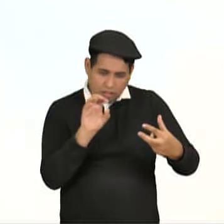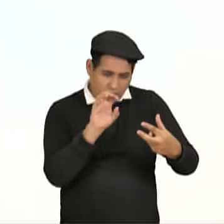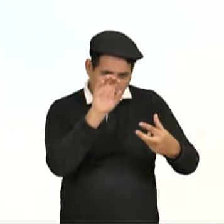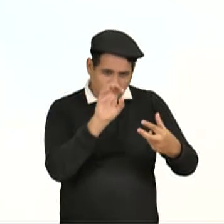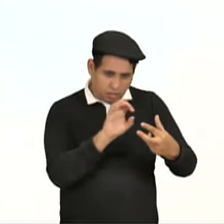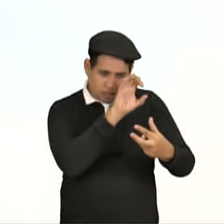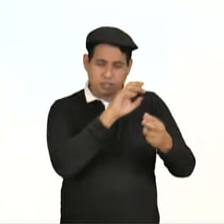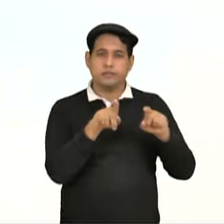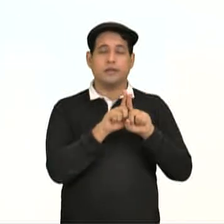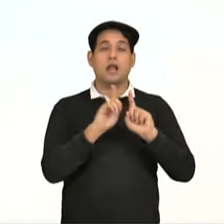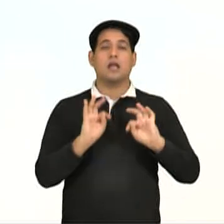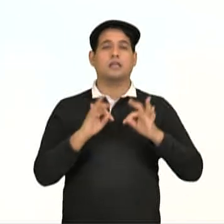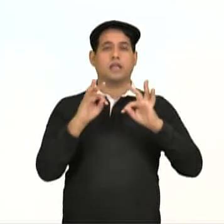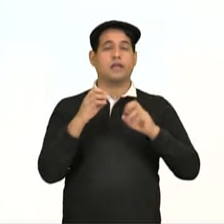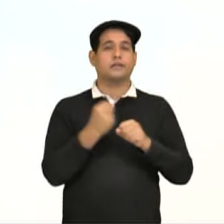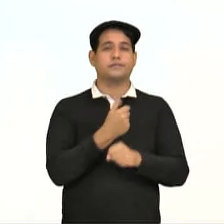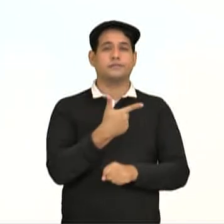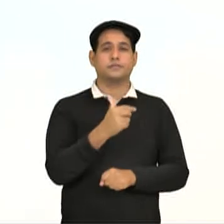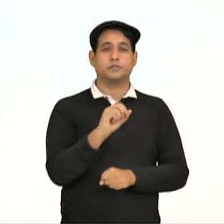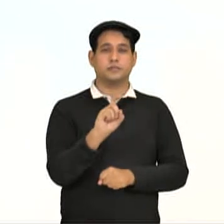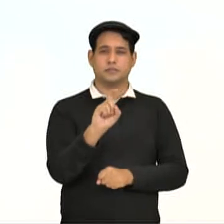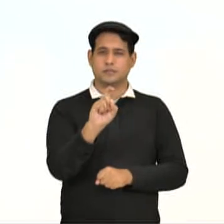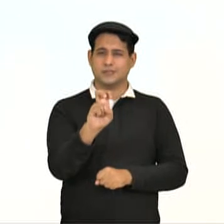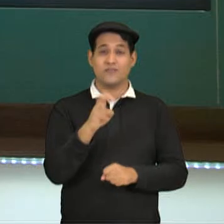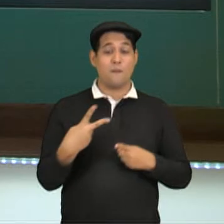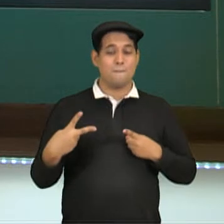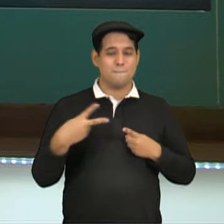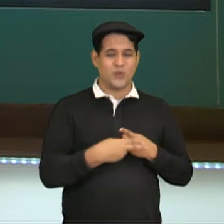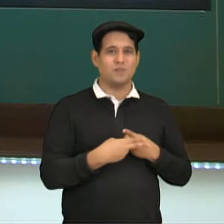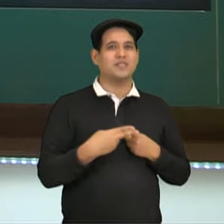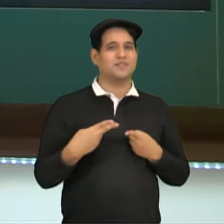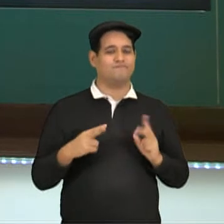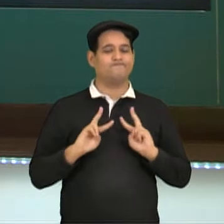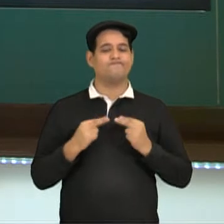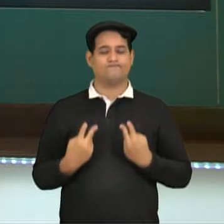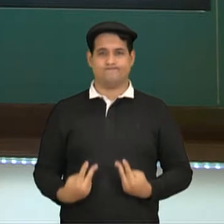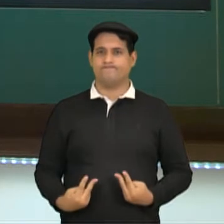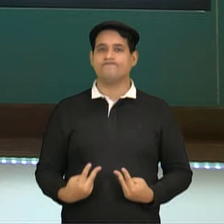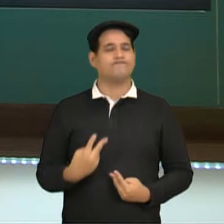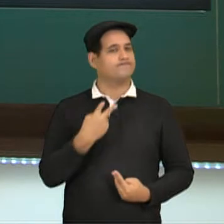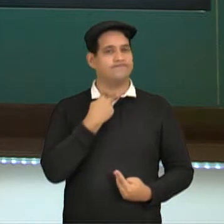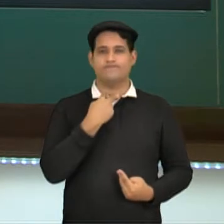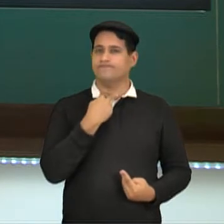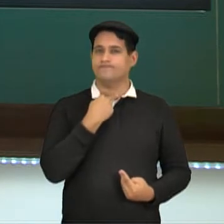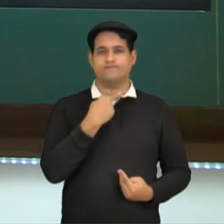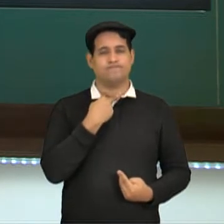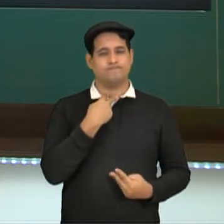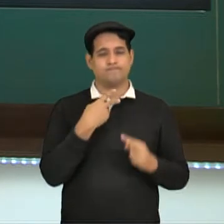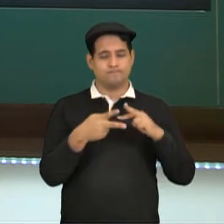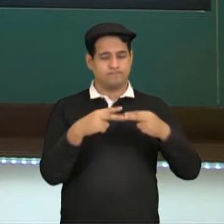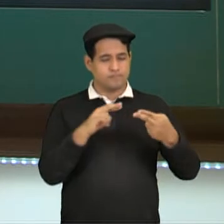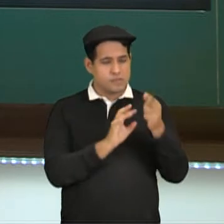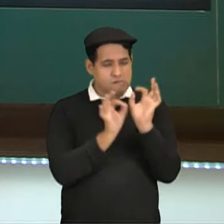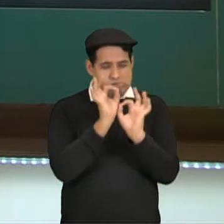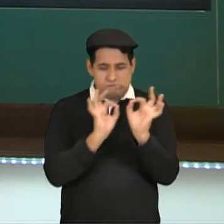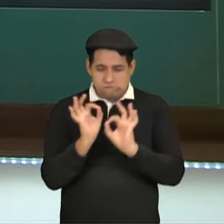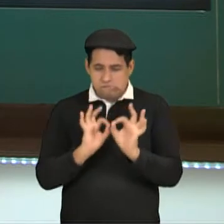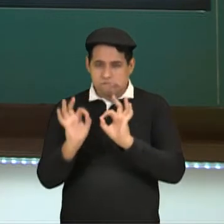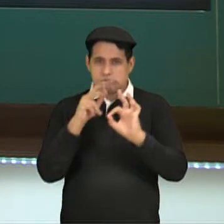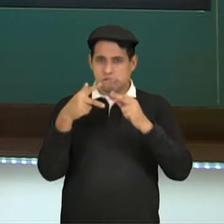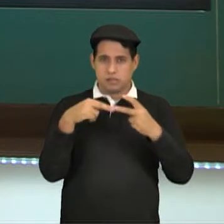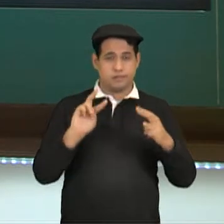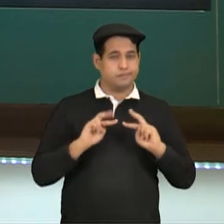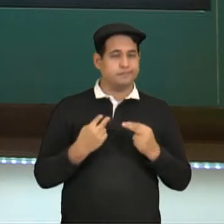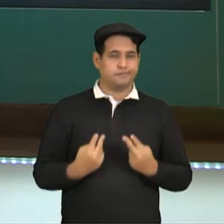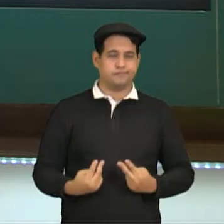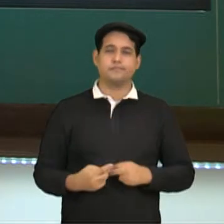técnica, ela foi, em 2015, proibido em humanos. Então, gente não pode editar material genético